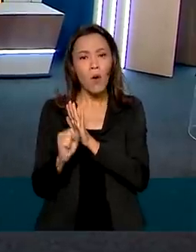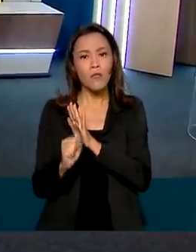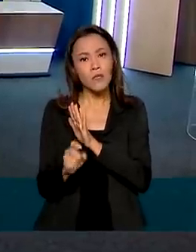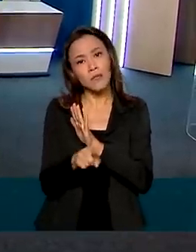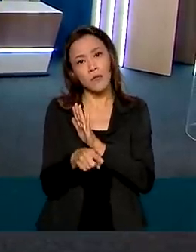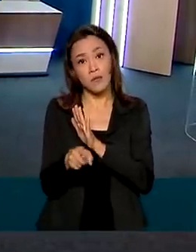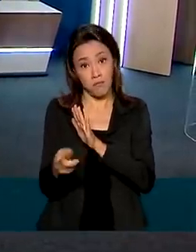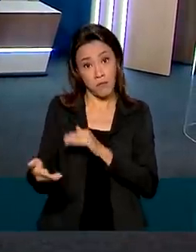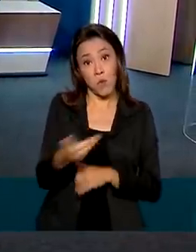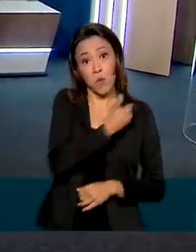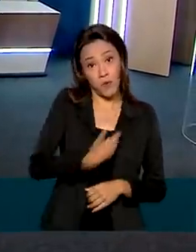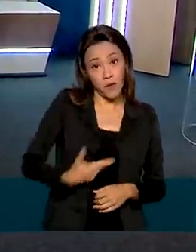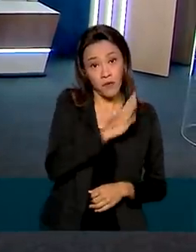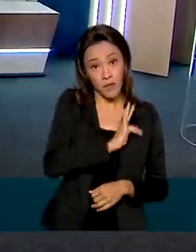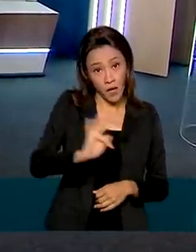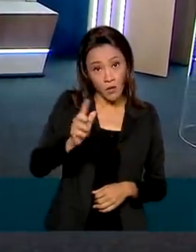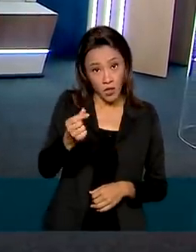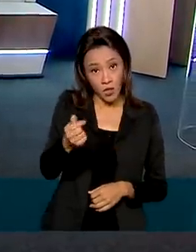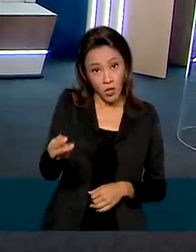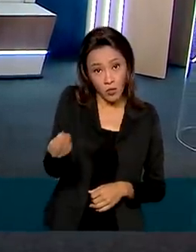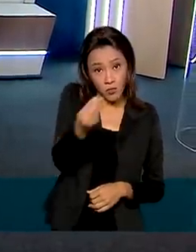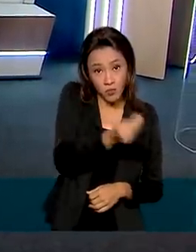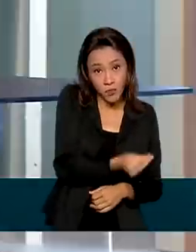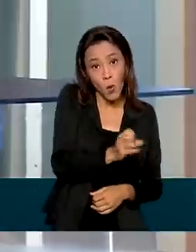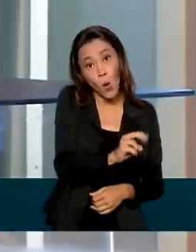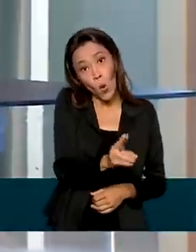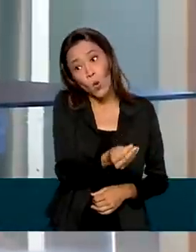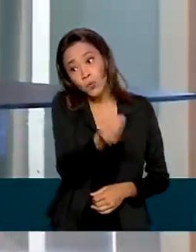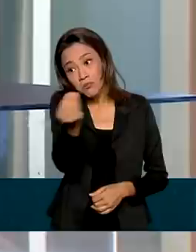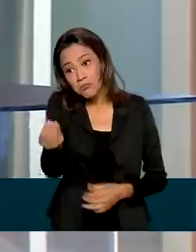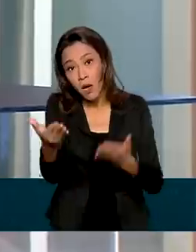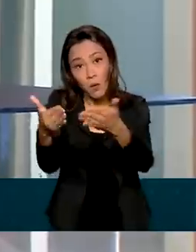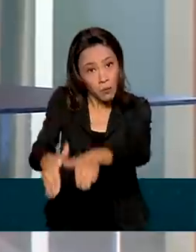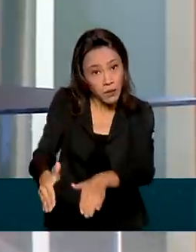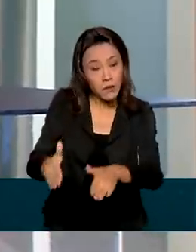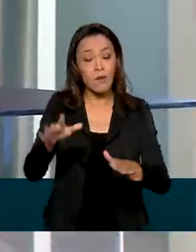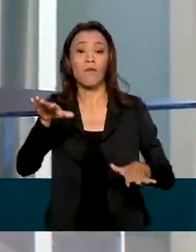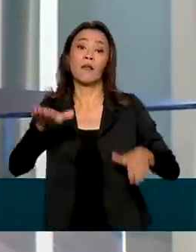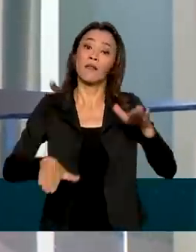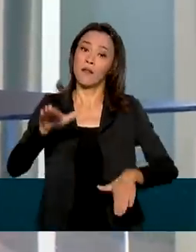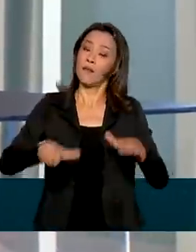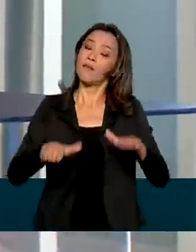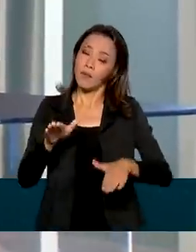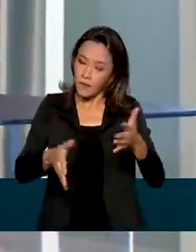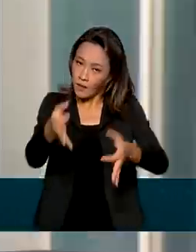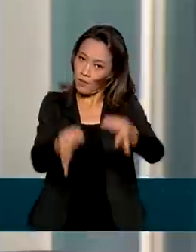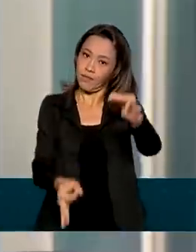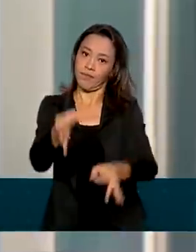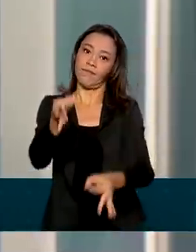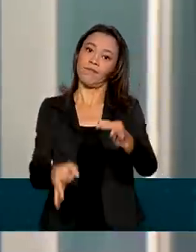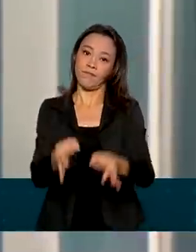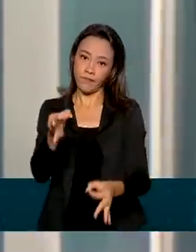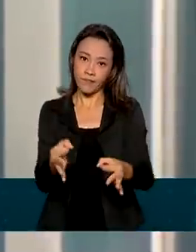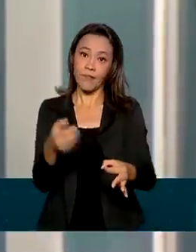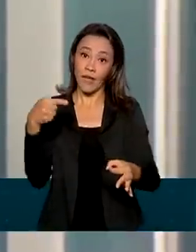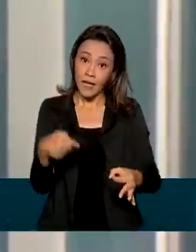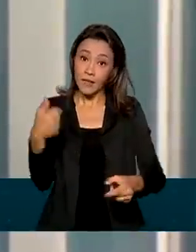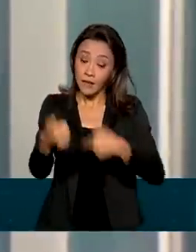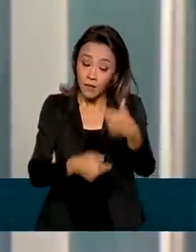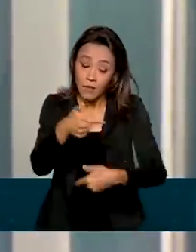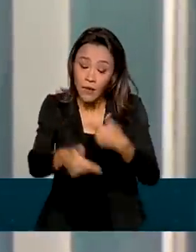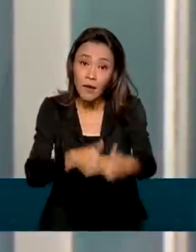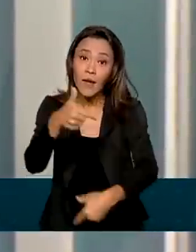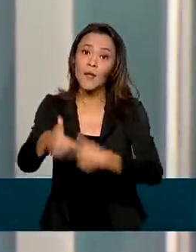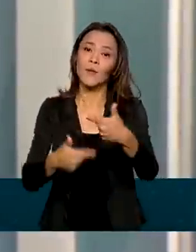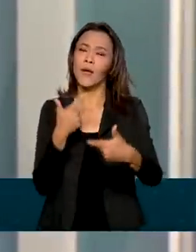tanto para a União quanto para o órgão lesado. Isso fica dependendo do caso, a destinação que nós vamos dar. Esse trabalho é um trabalho